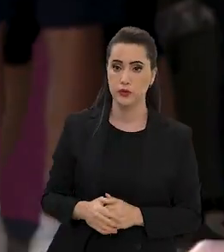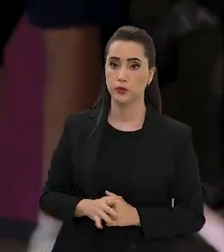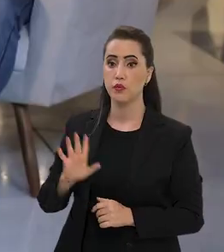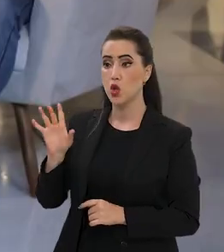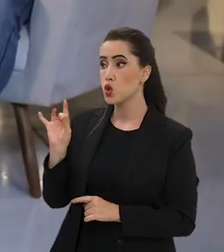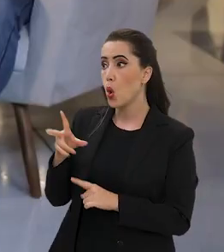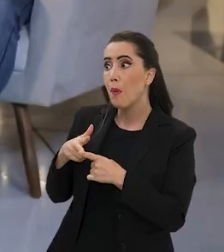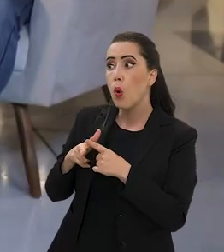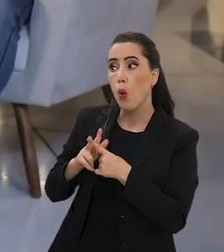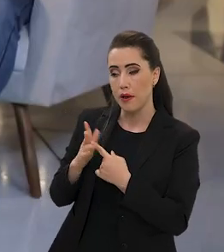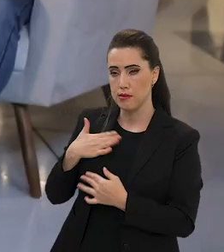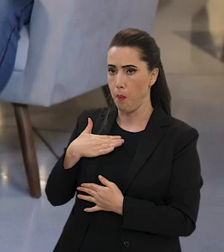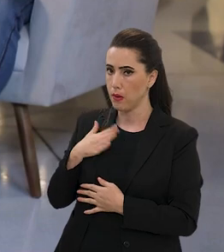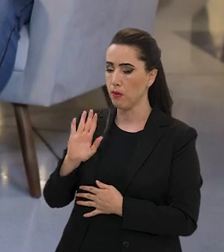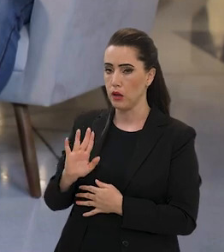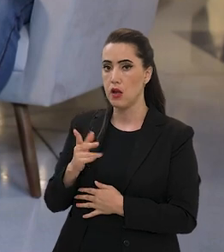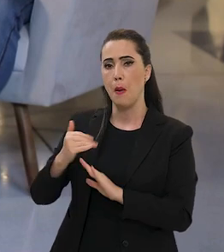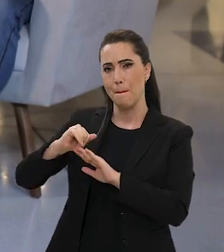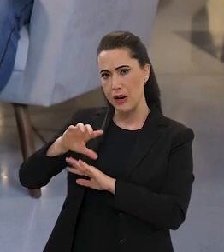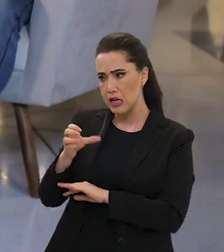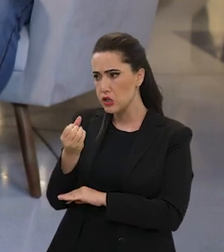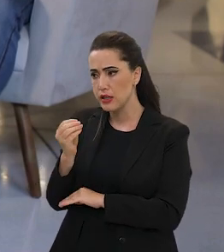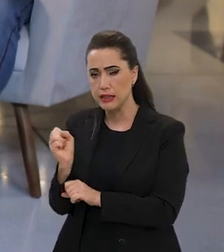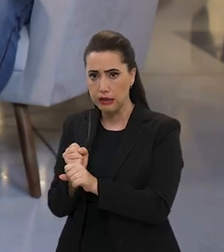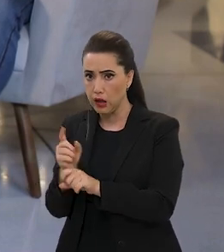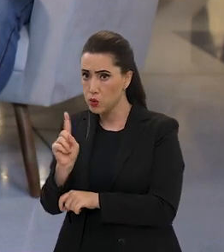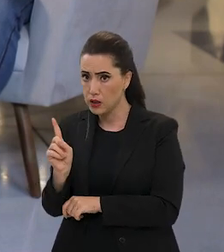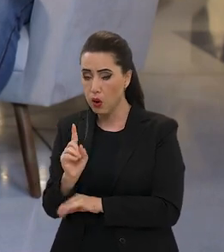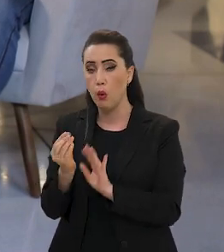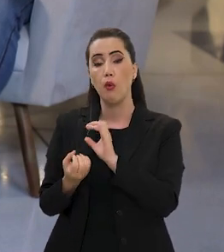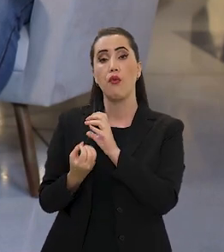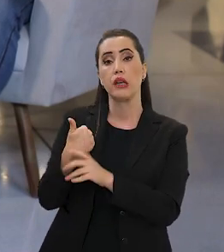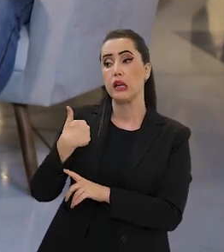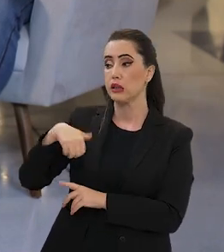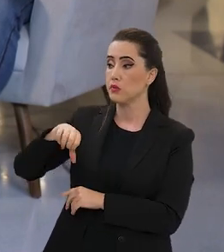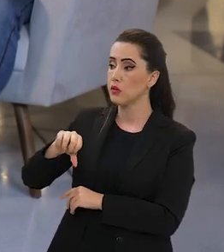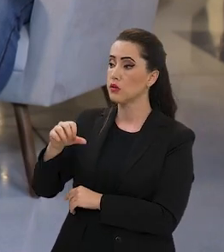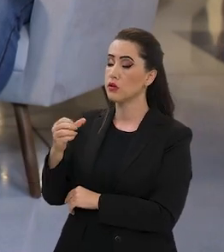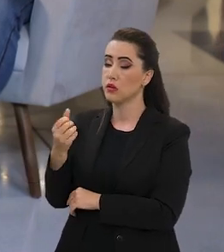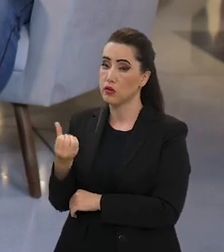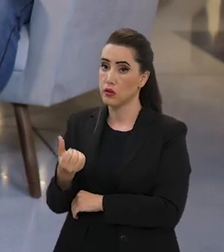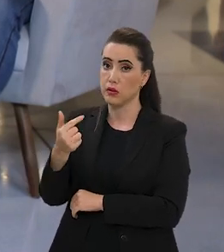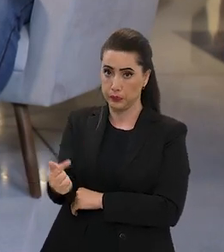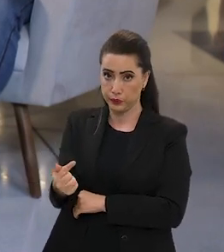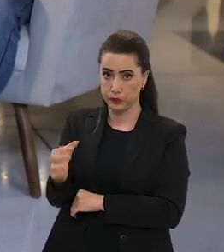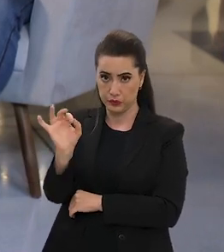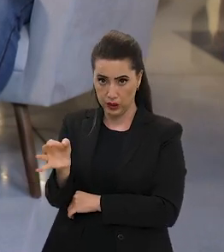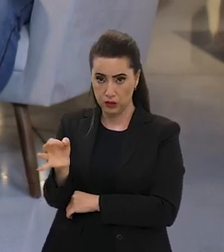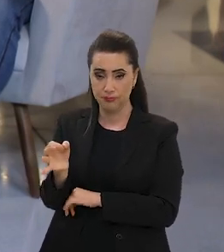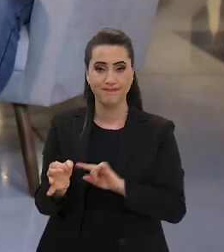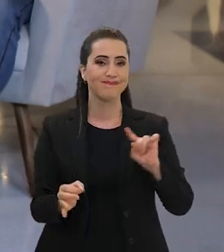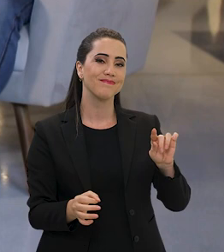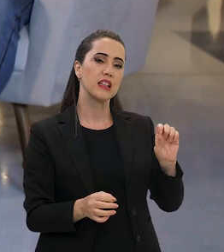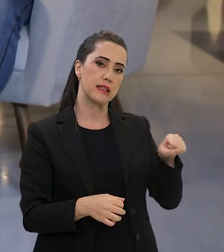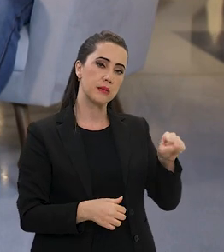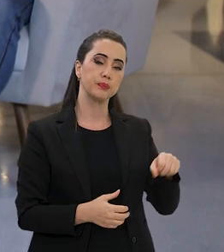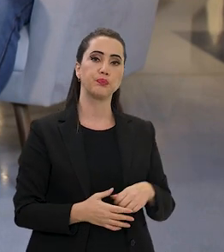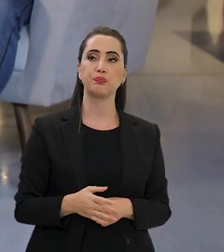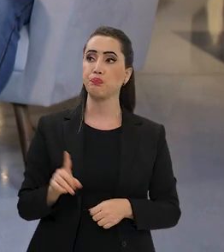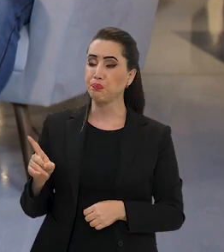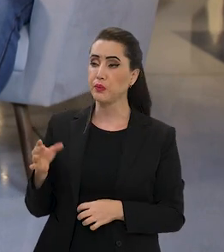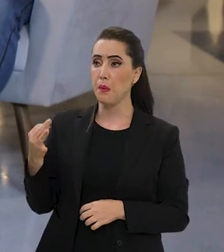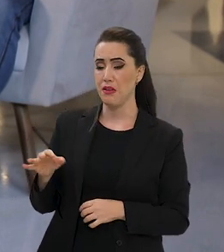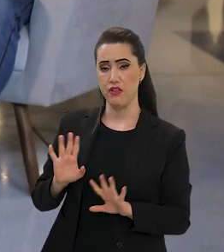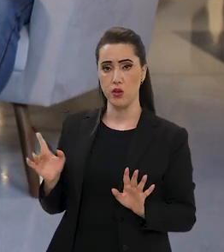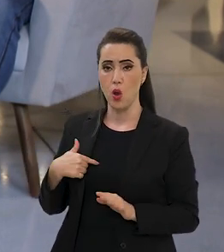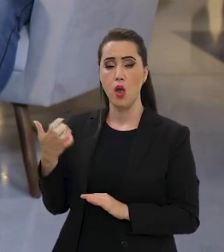Deixa eu fazer só uma correção, eu falei que ele tem mais de 60 anos, não. O FNDE foi criado em 1967, né? Perfeito. Agora,